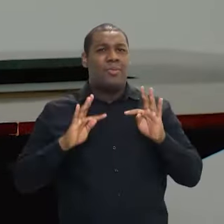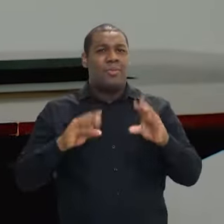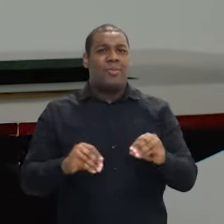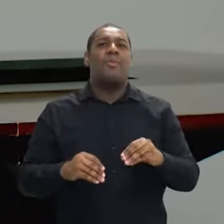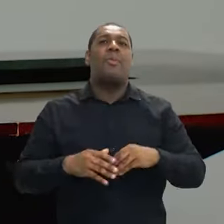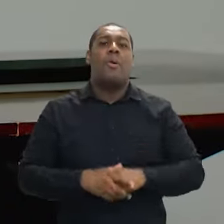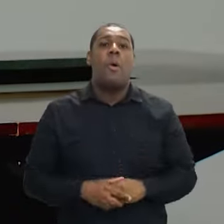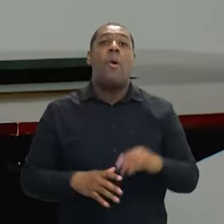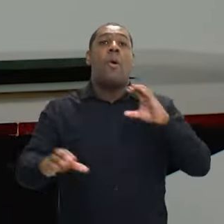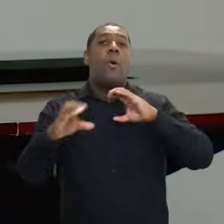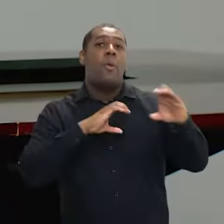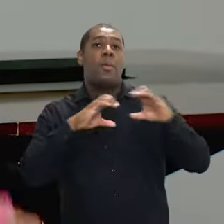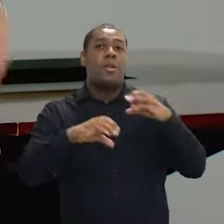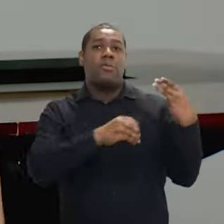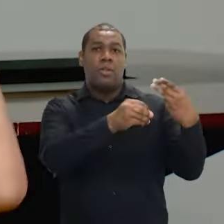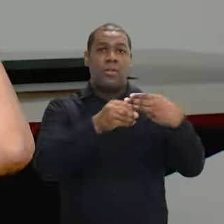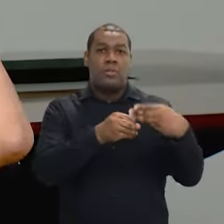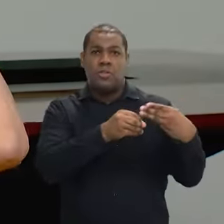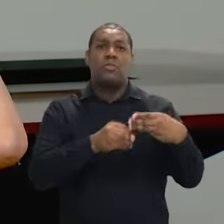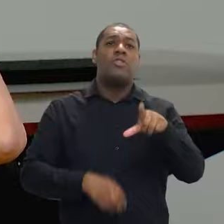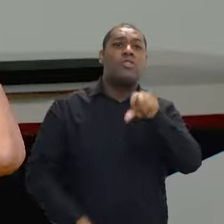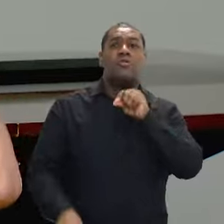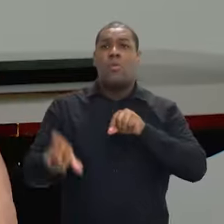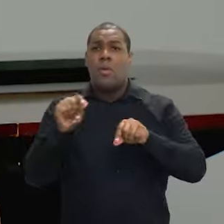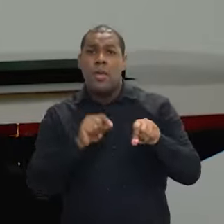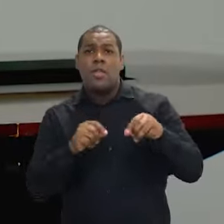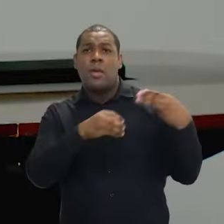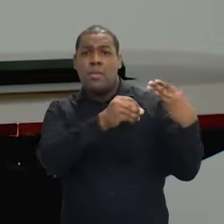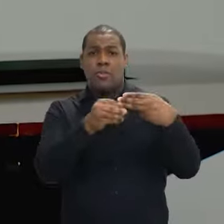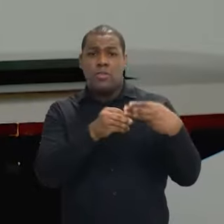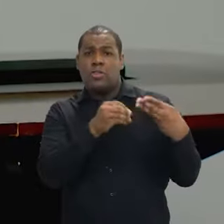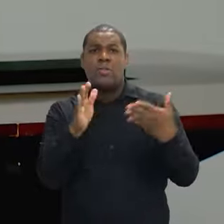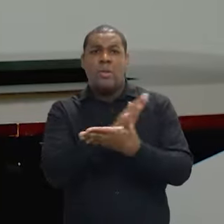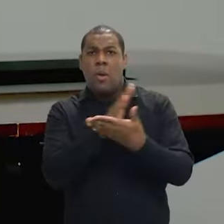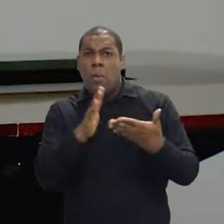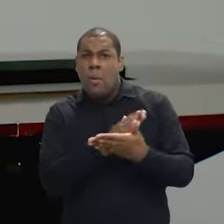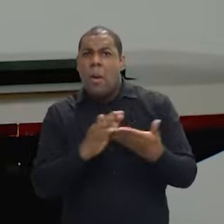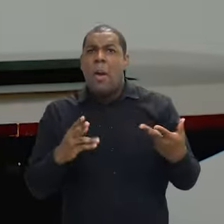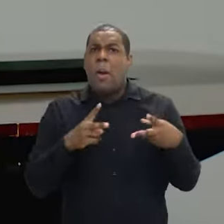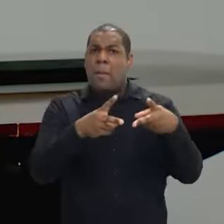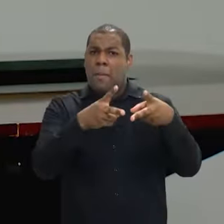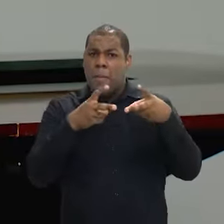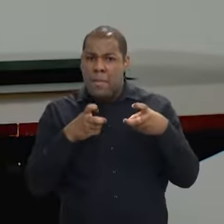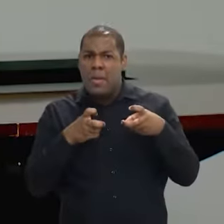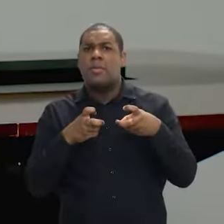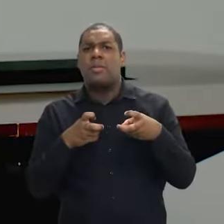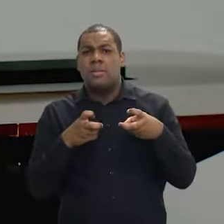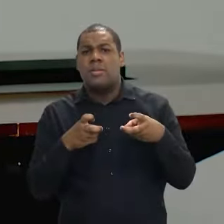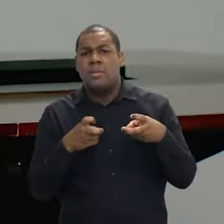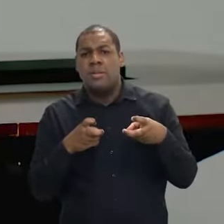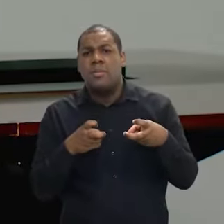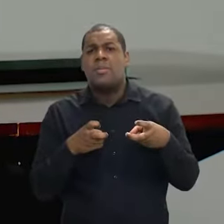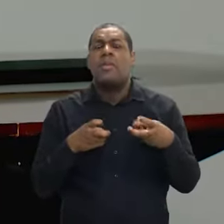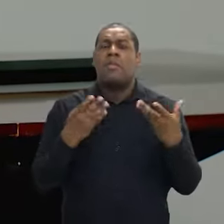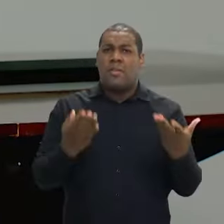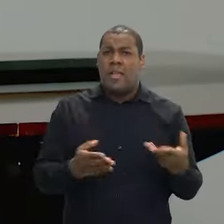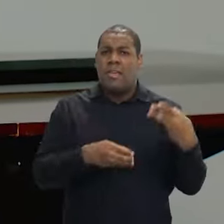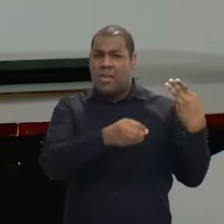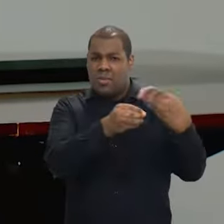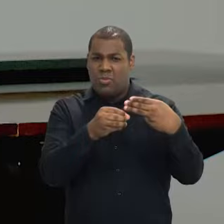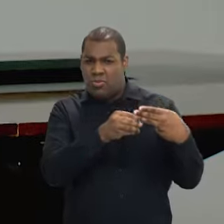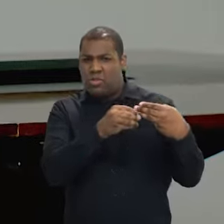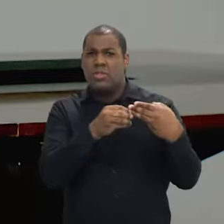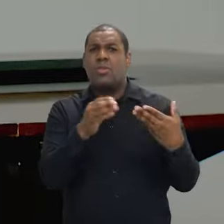com um diálogo muito profundo com municípios que foram selecionados a partir de indicadores e evidências em direitos humanos que levam em